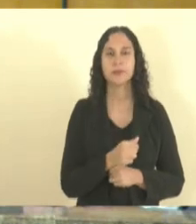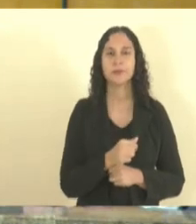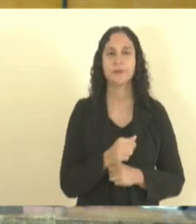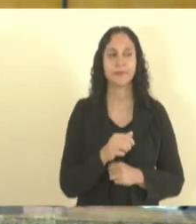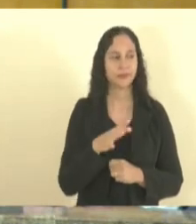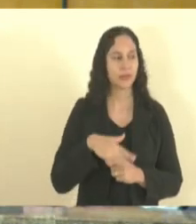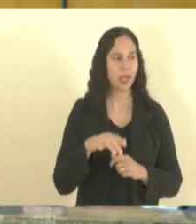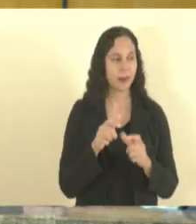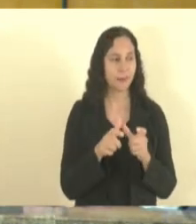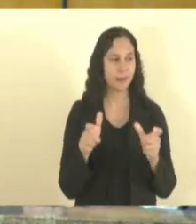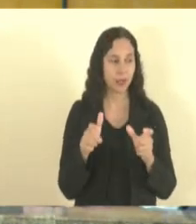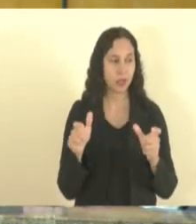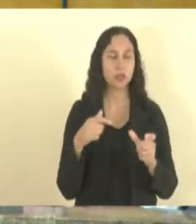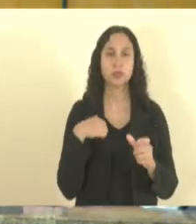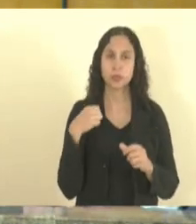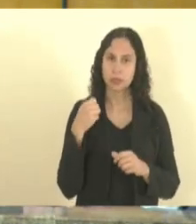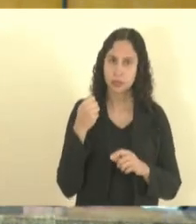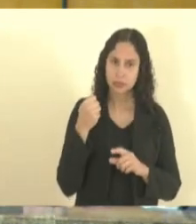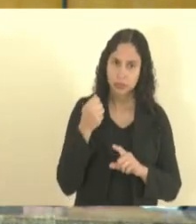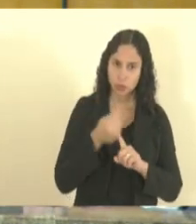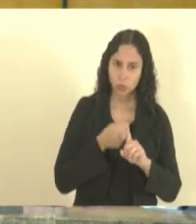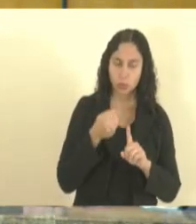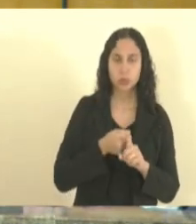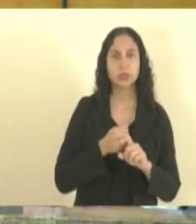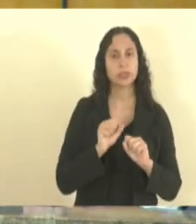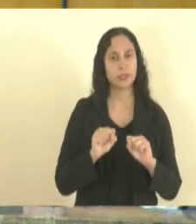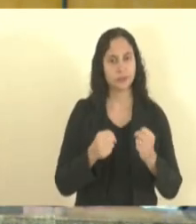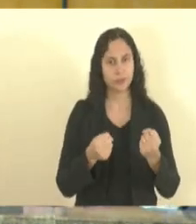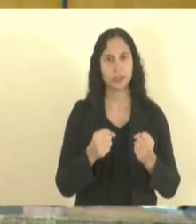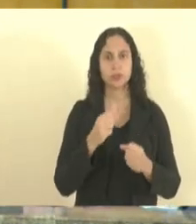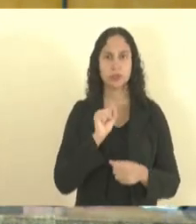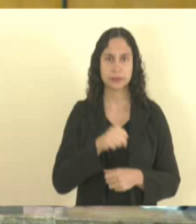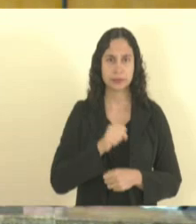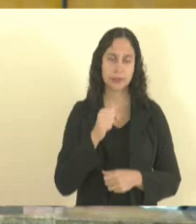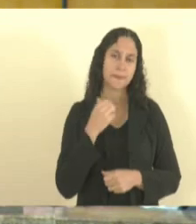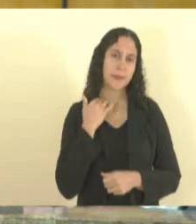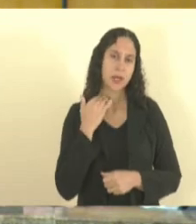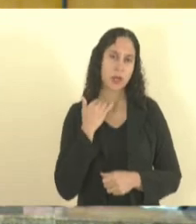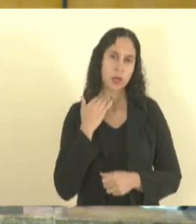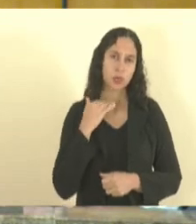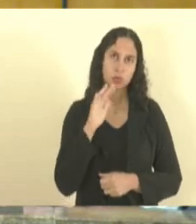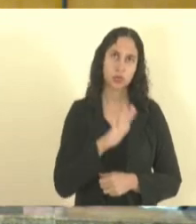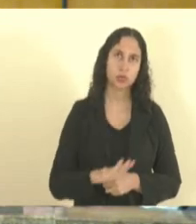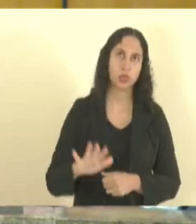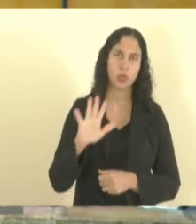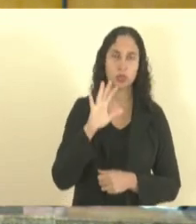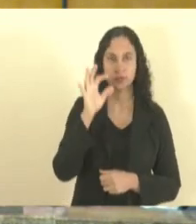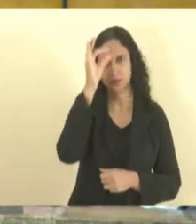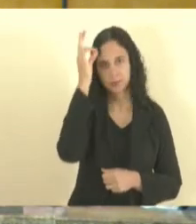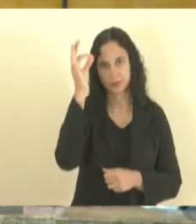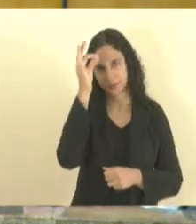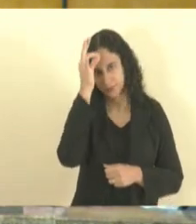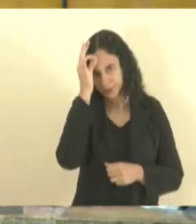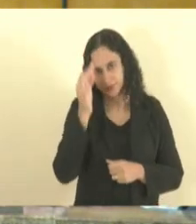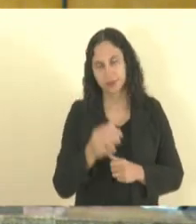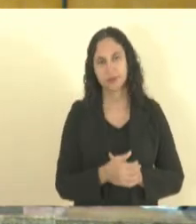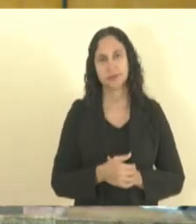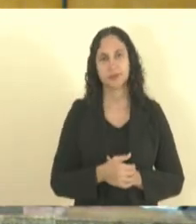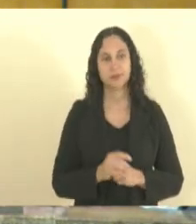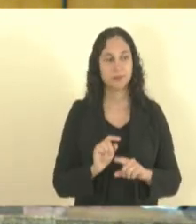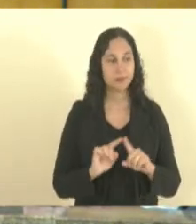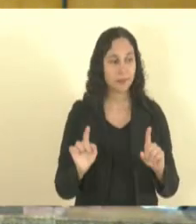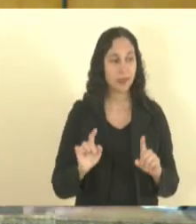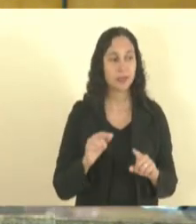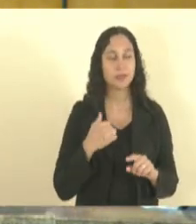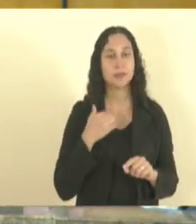então a gente defende a presença do Banco do Nordeste em todo o Estado do Espírito Santo mas a gente acha isso politicamente muito difícil